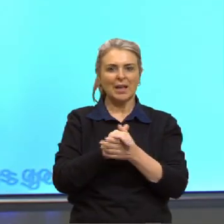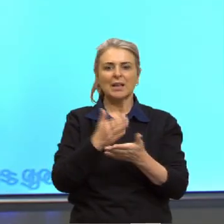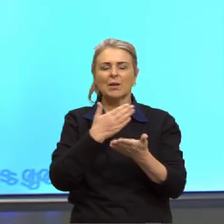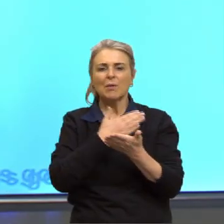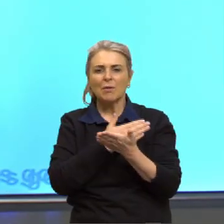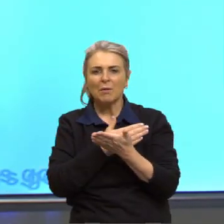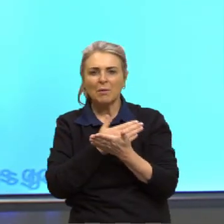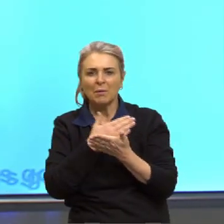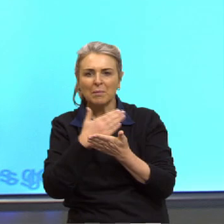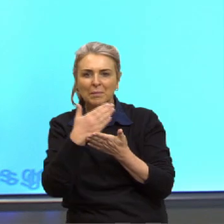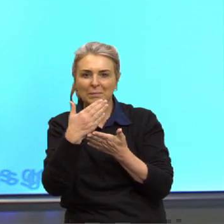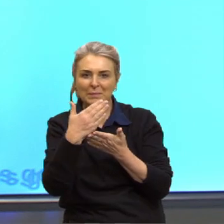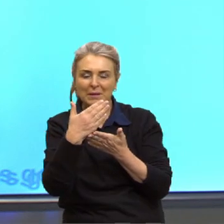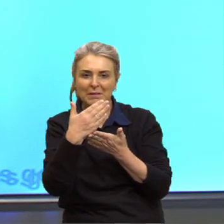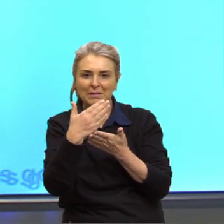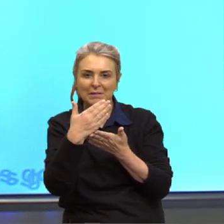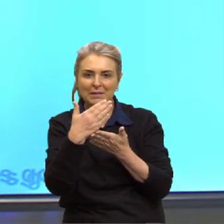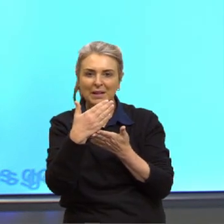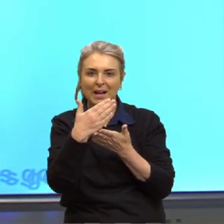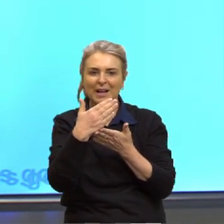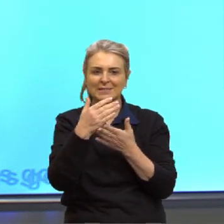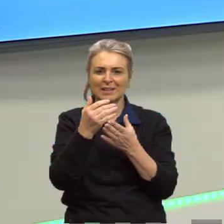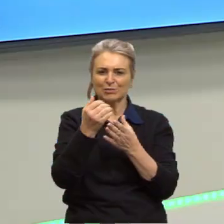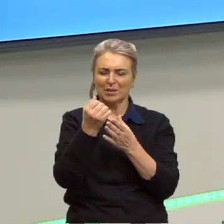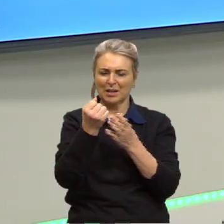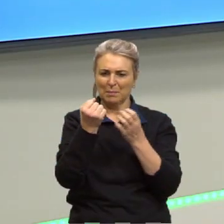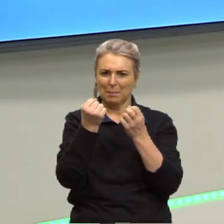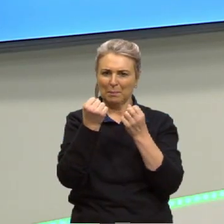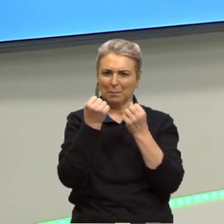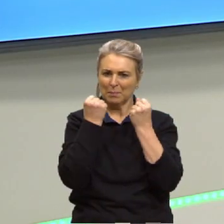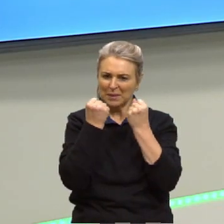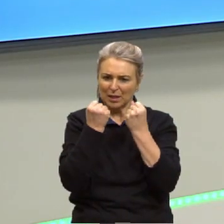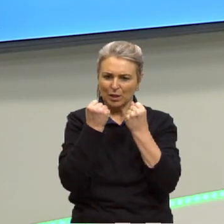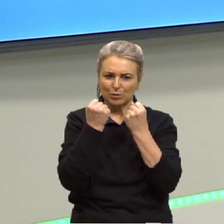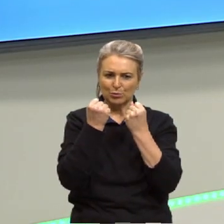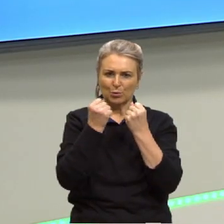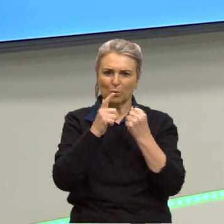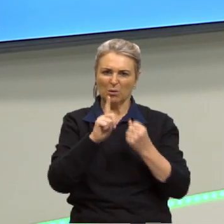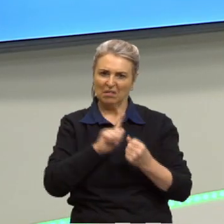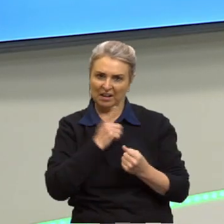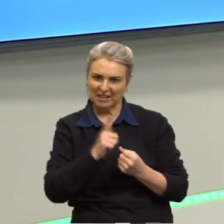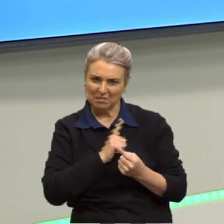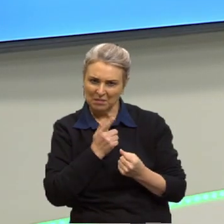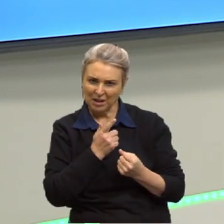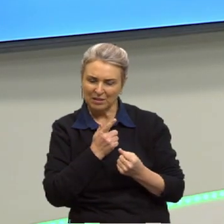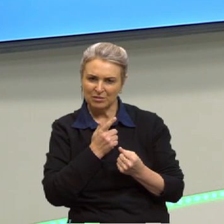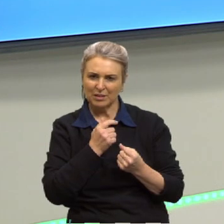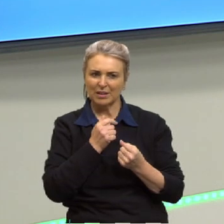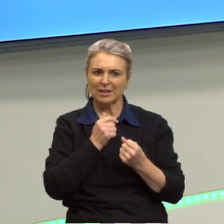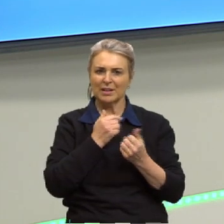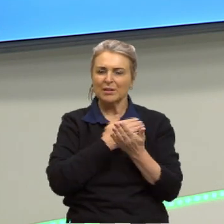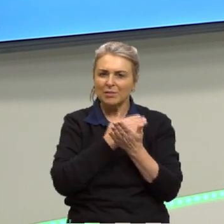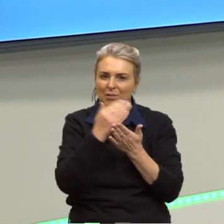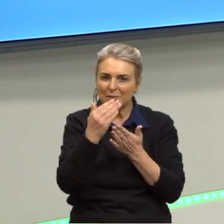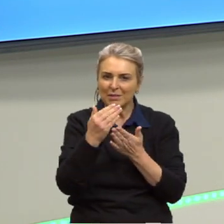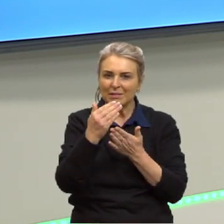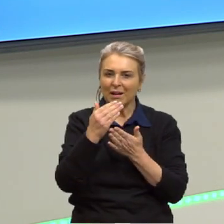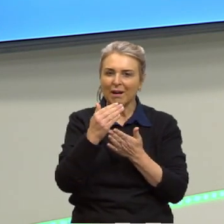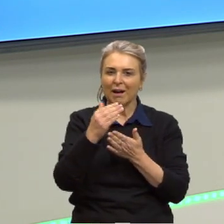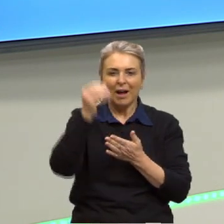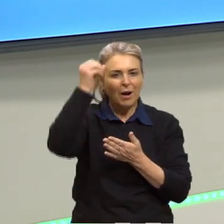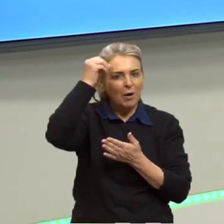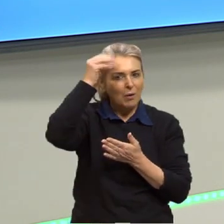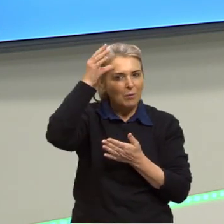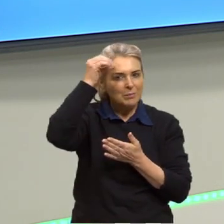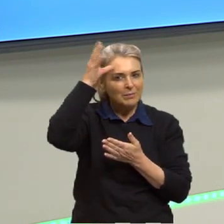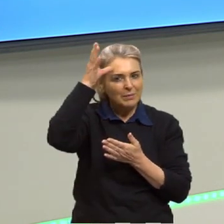a sair daquele engessamento de classes gramaticais e está passando a compreender como